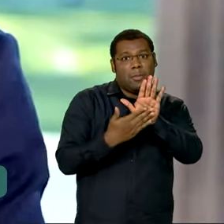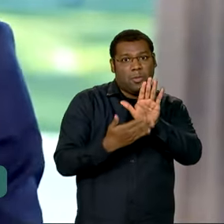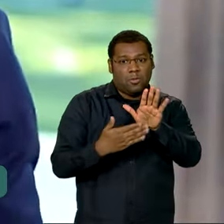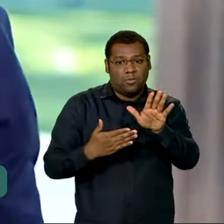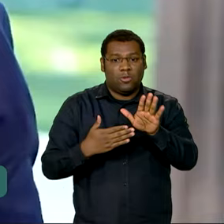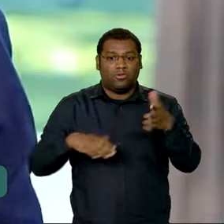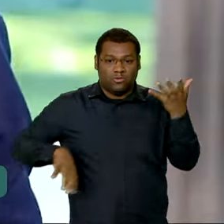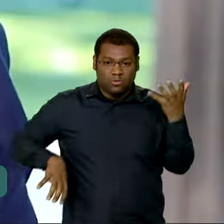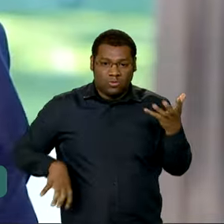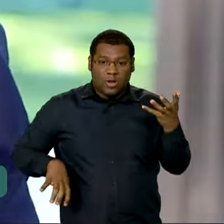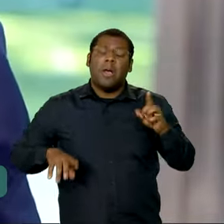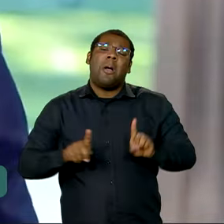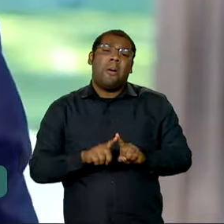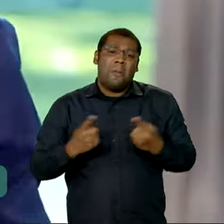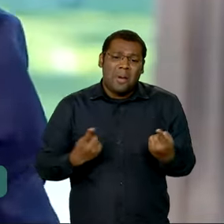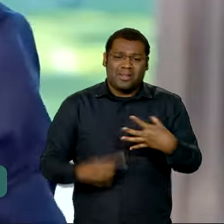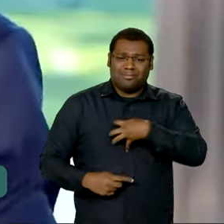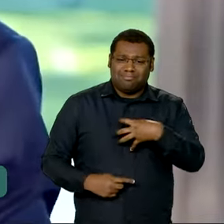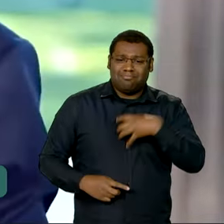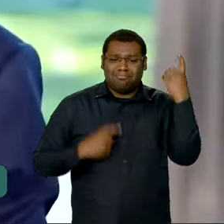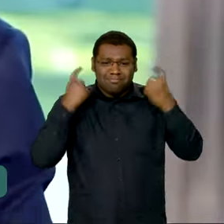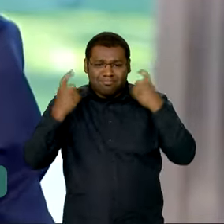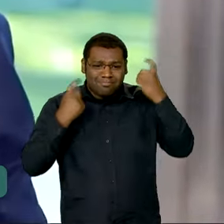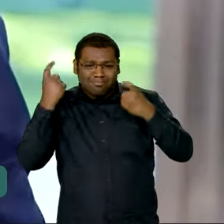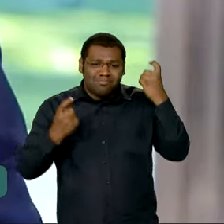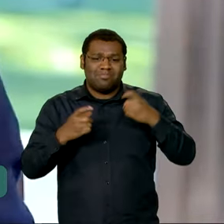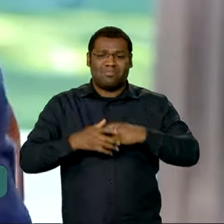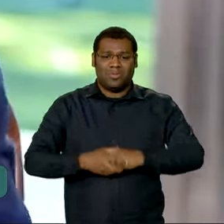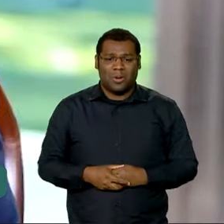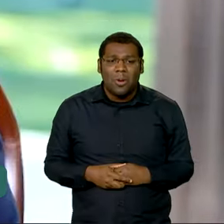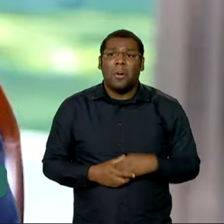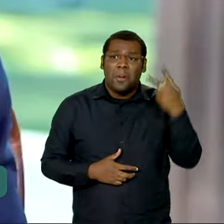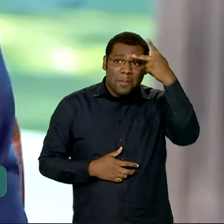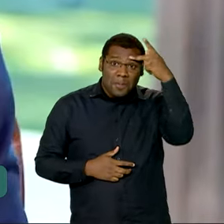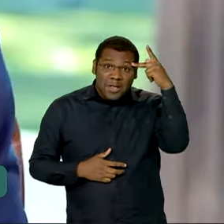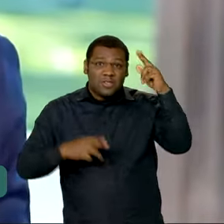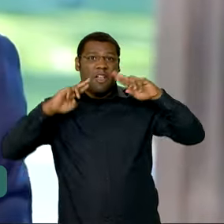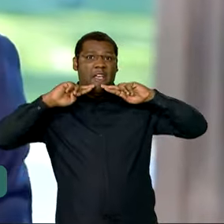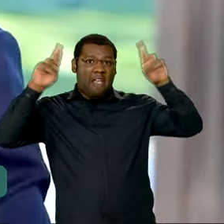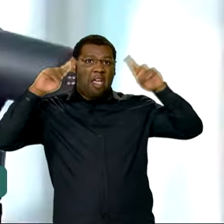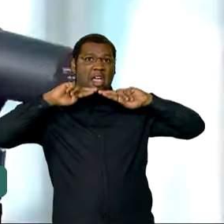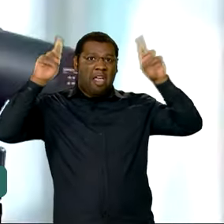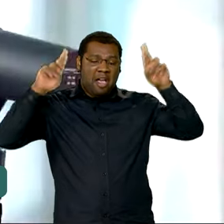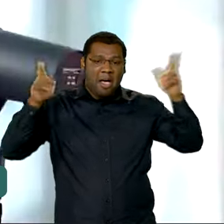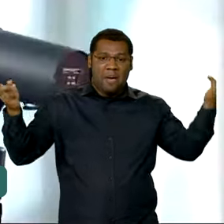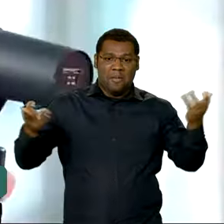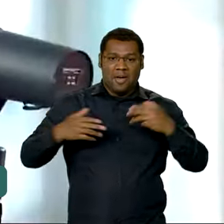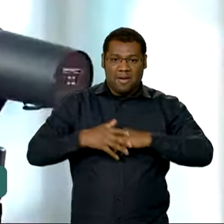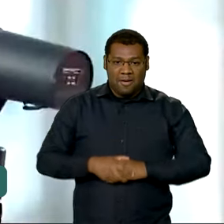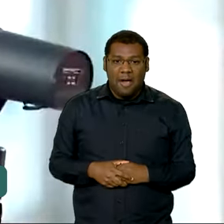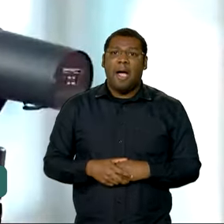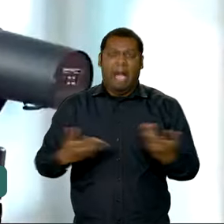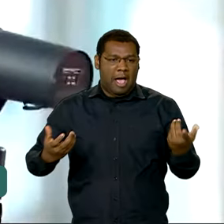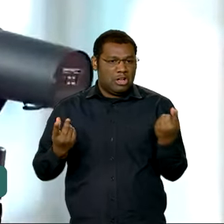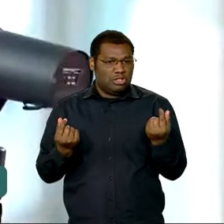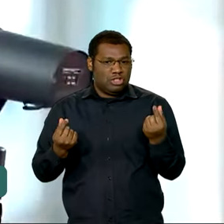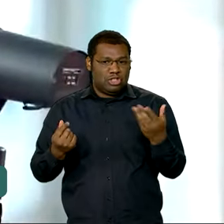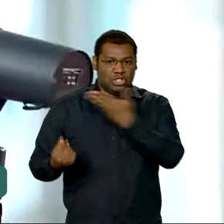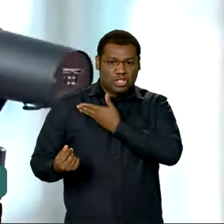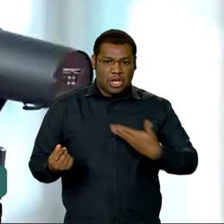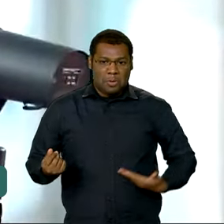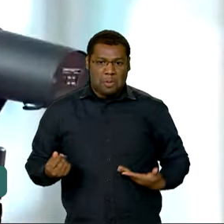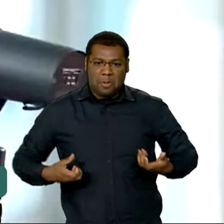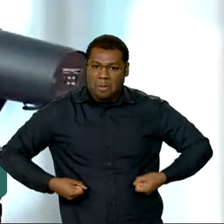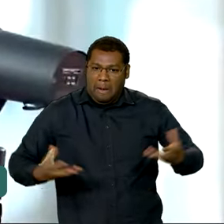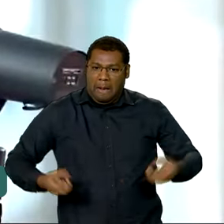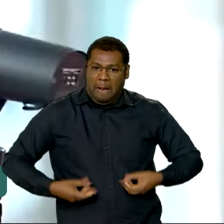Mas o que me deixa preocupado é que as mesmas pessoas que falam de que é preciso parar de gastar, são